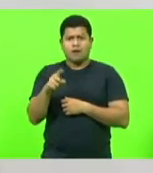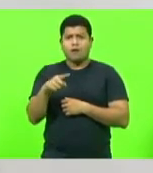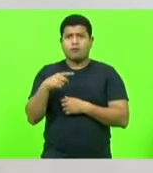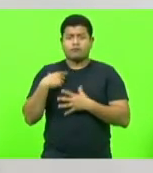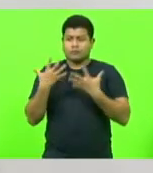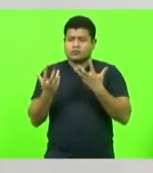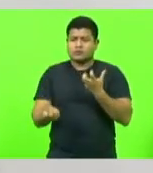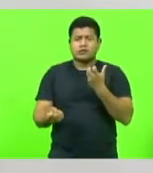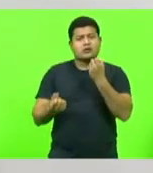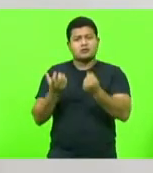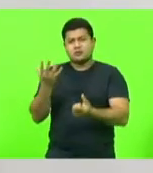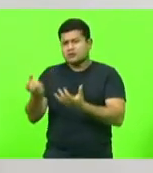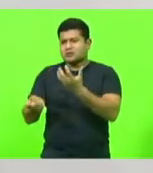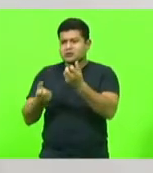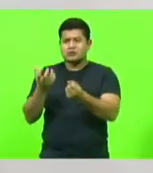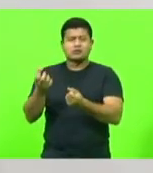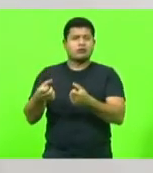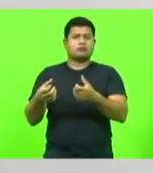ovelhas.